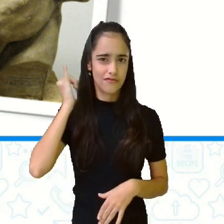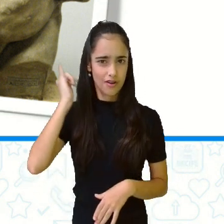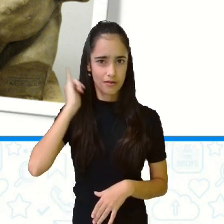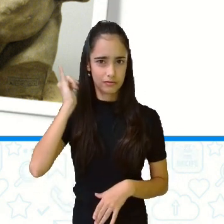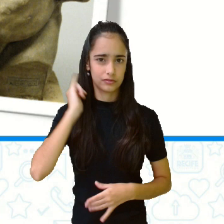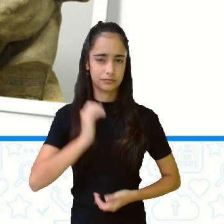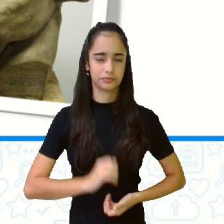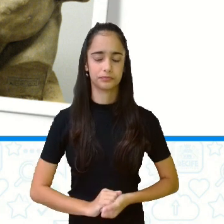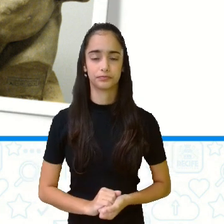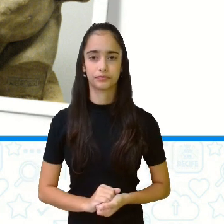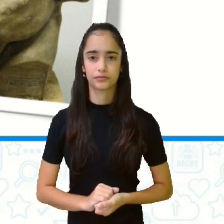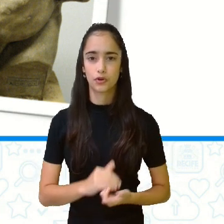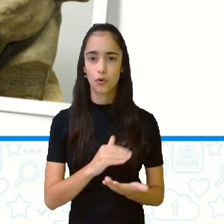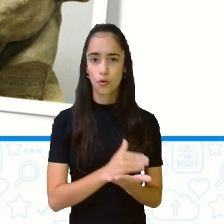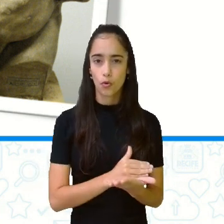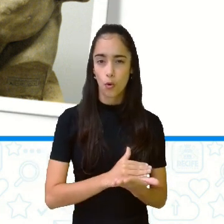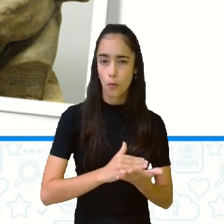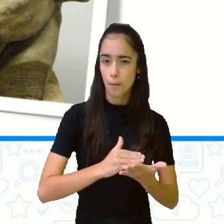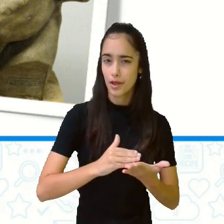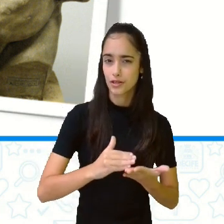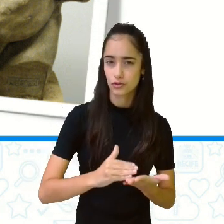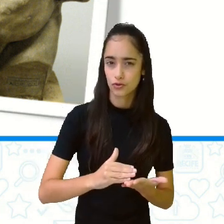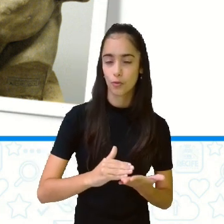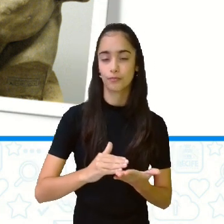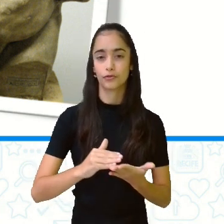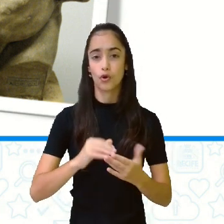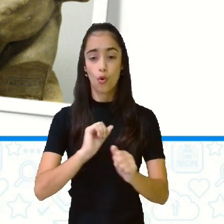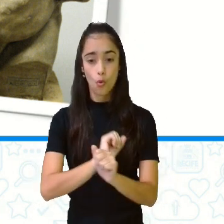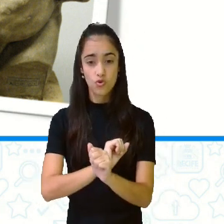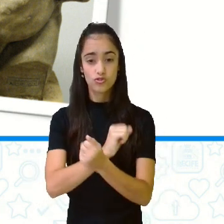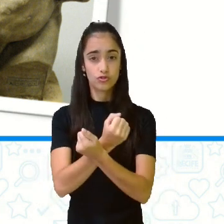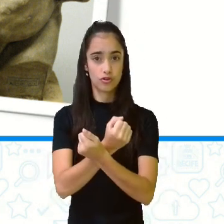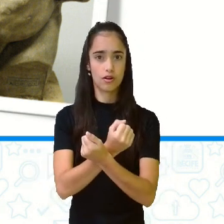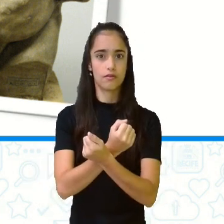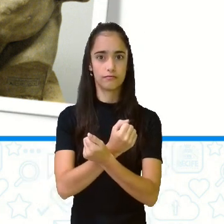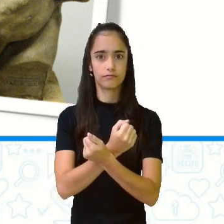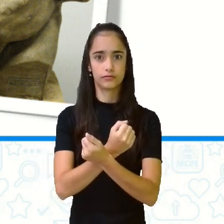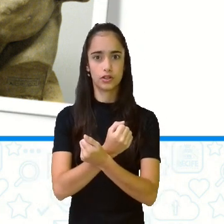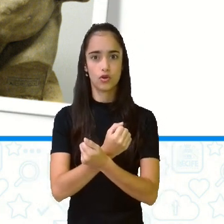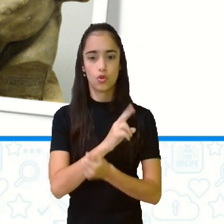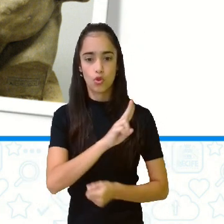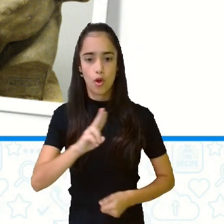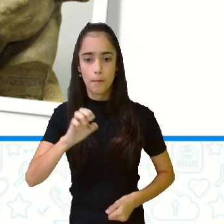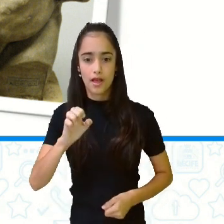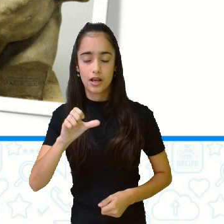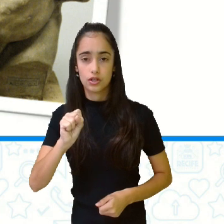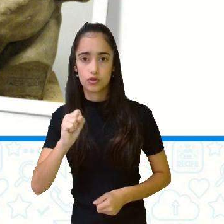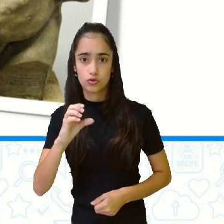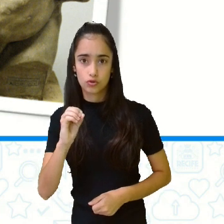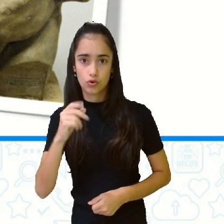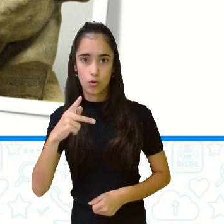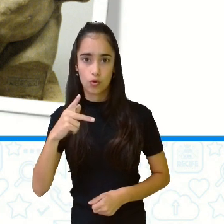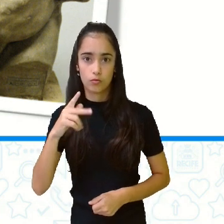Esopo, que viveu no século VI a.C. na Grécia Antiga. Esse aí é um busto do